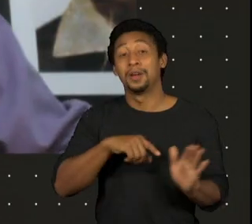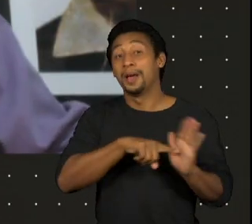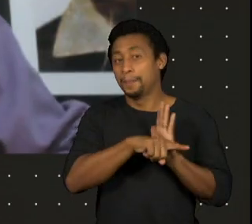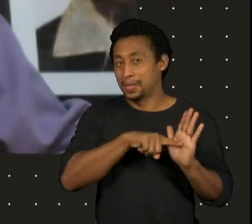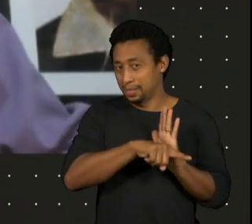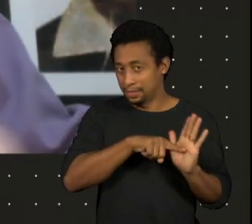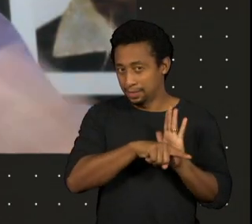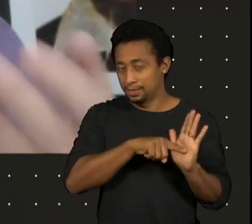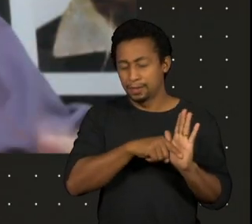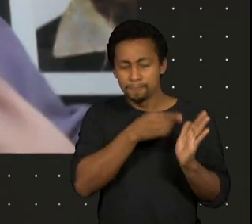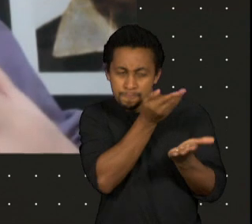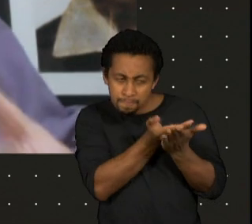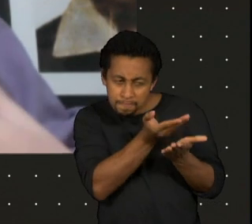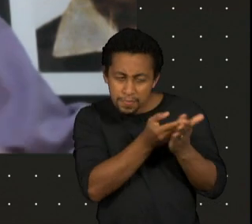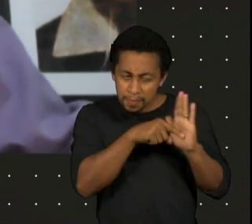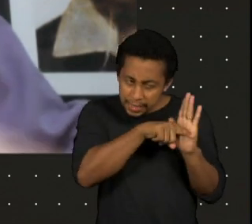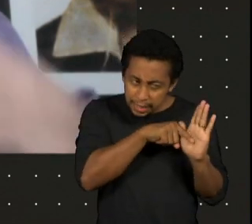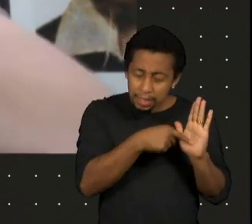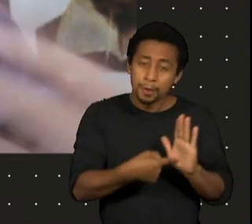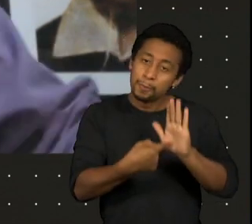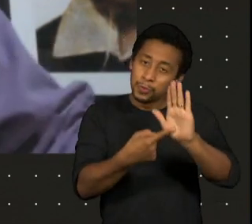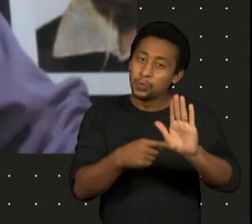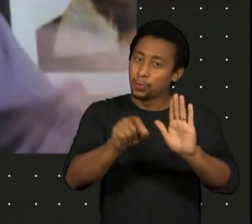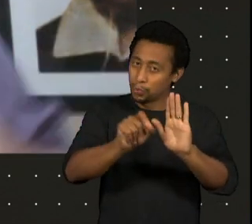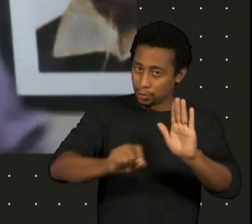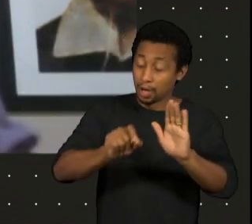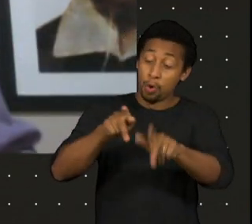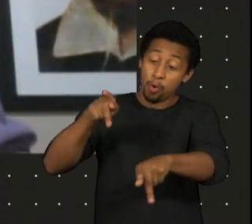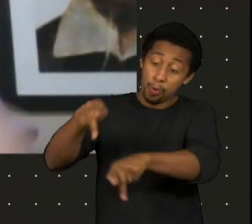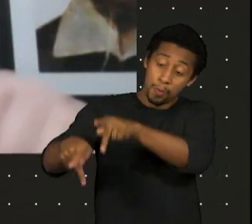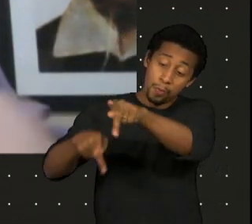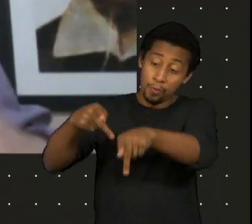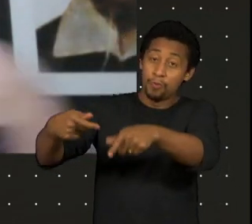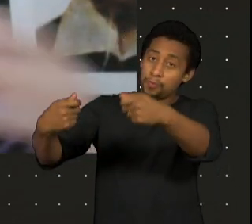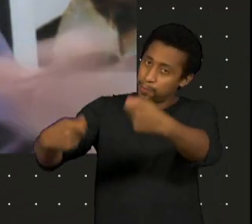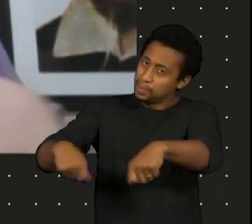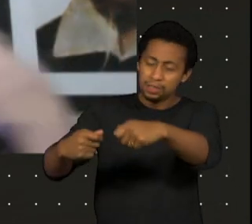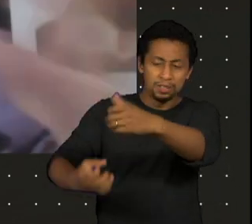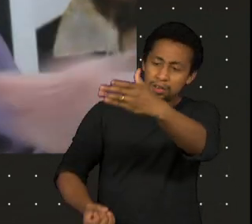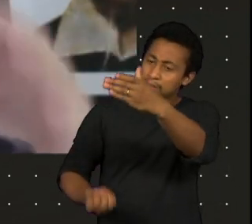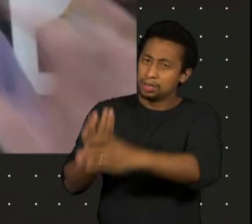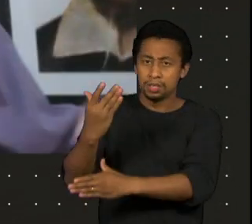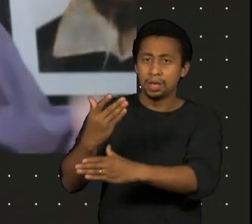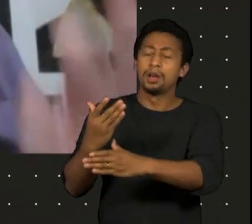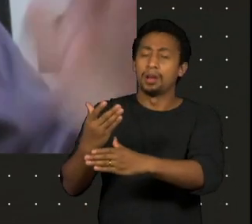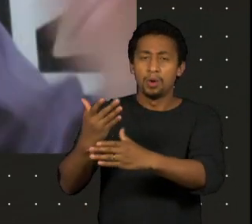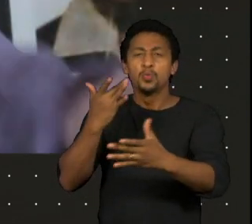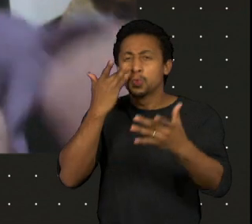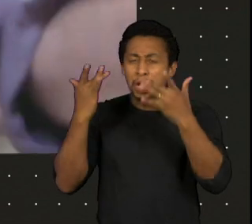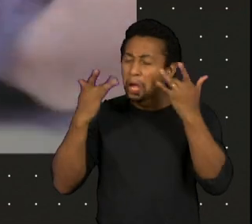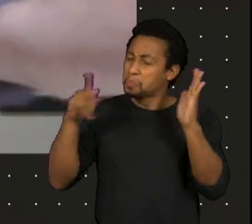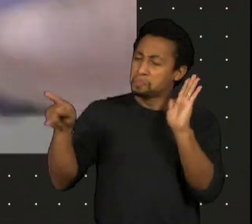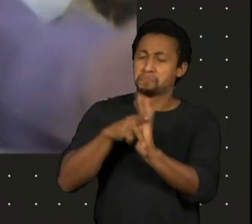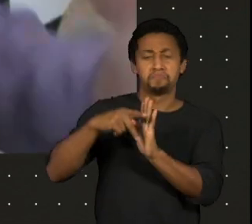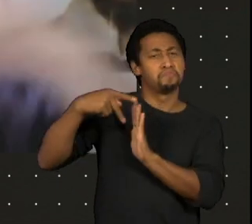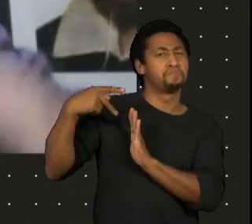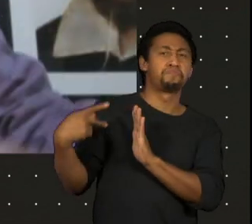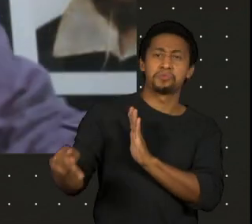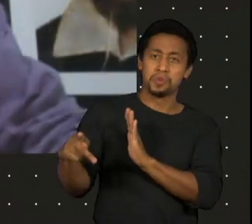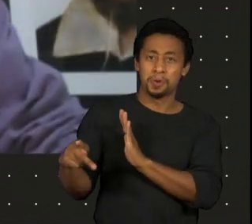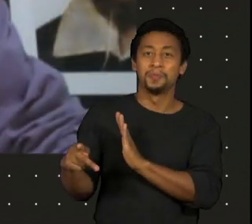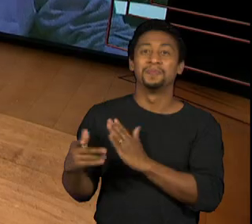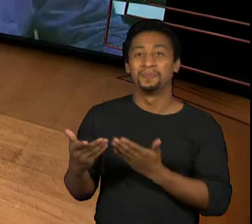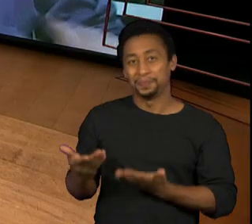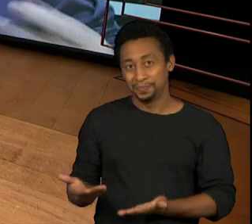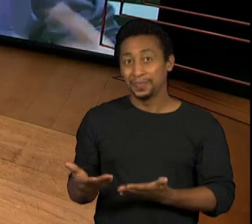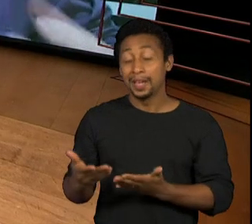seguinte, que era como chegar a fazer com que o povo fizesse seu próprio teatro. Ele dividia em cinco categorias lá do teatro popular. Mas a que ele